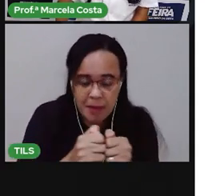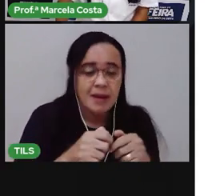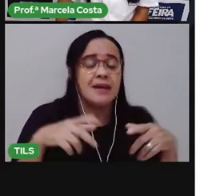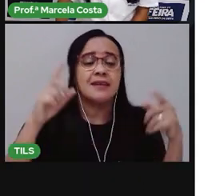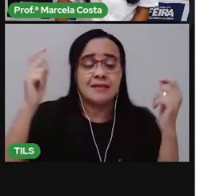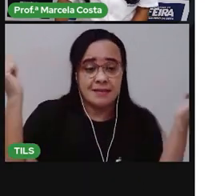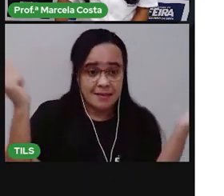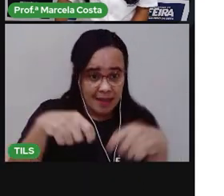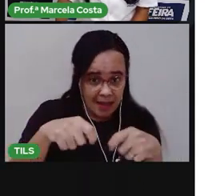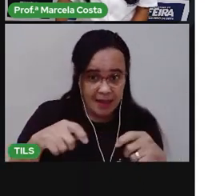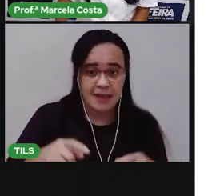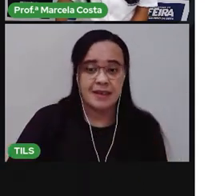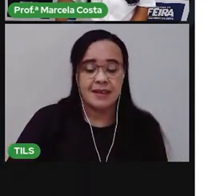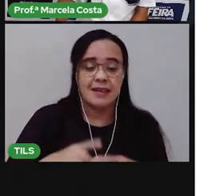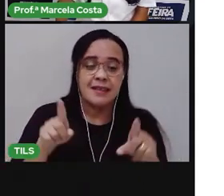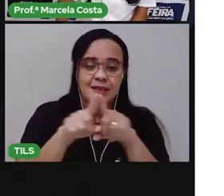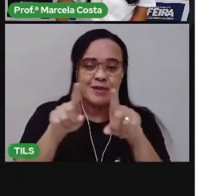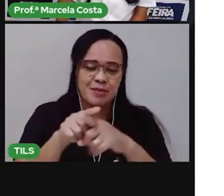E a boneca.